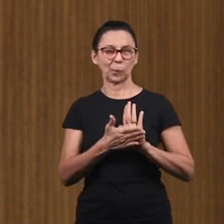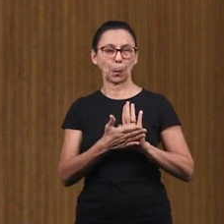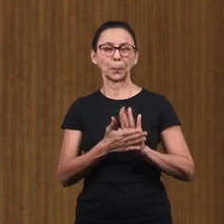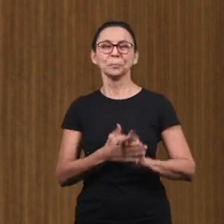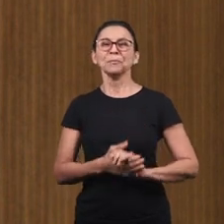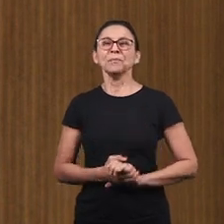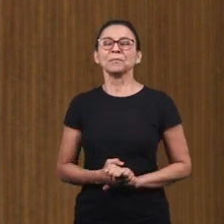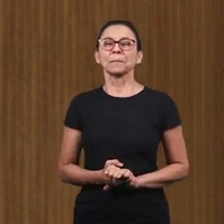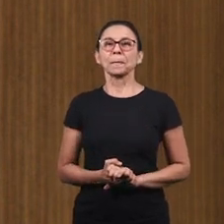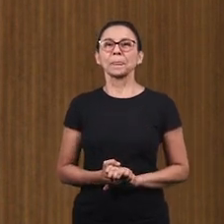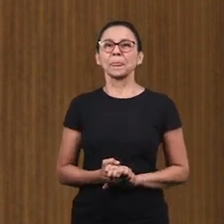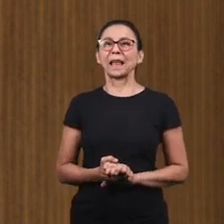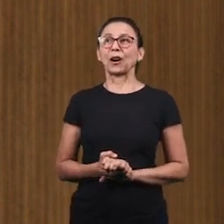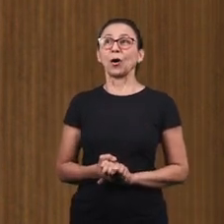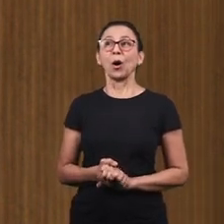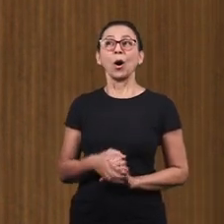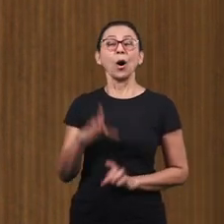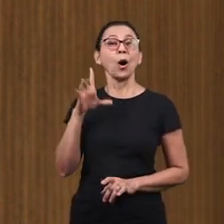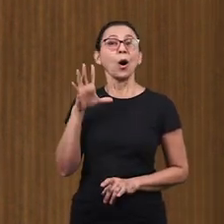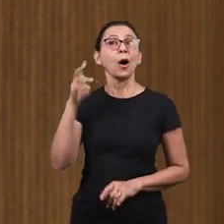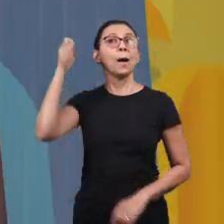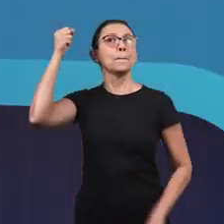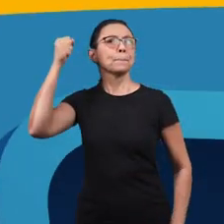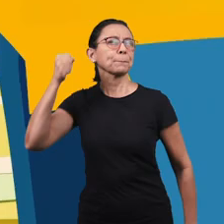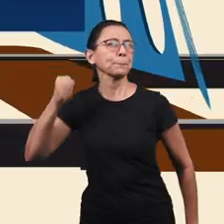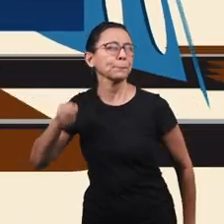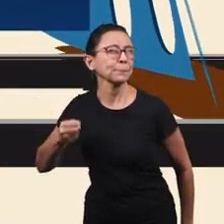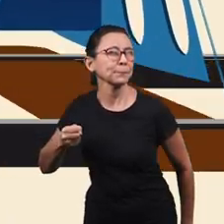a tia? Agora é no Expresso Viajamos